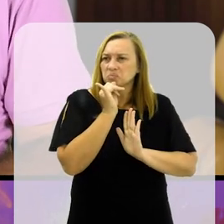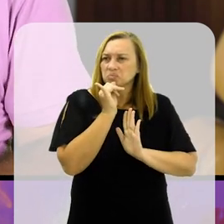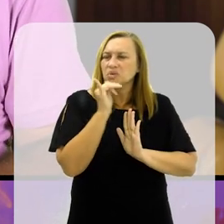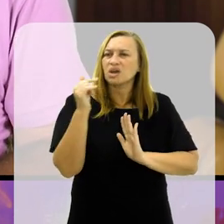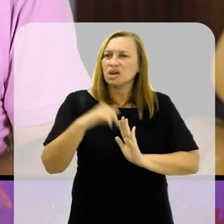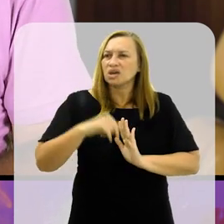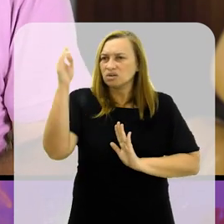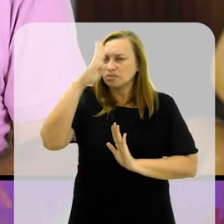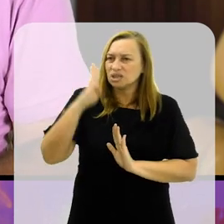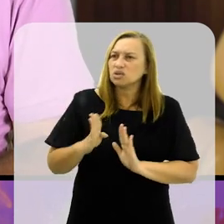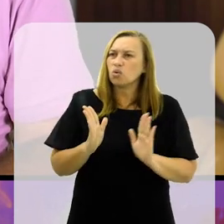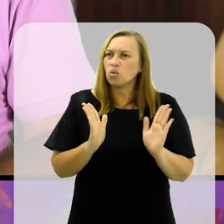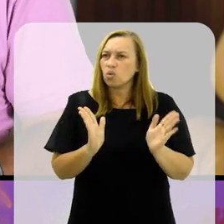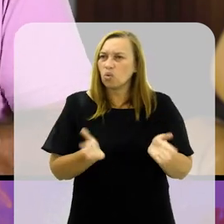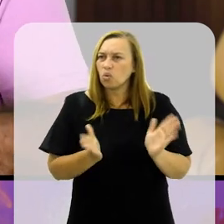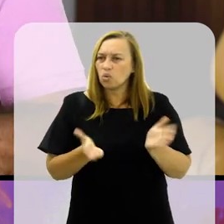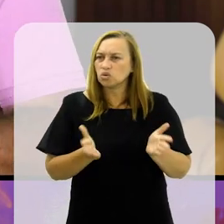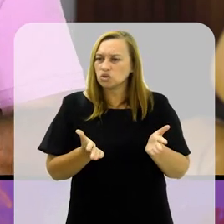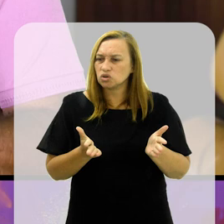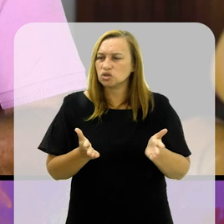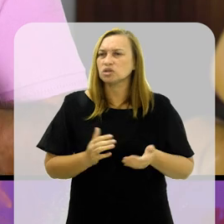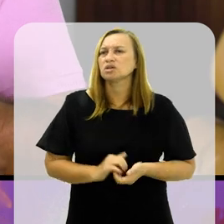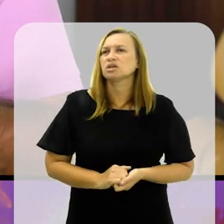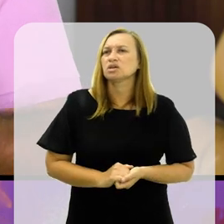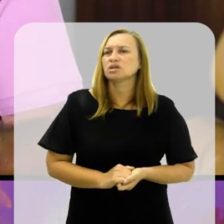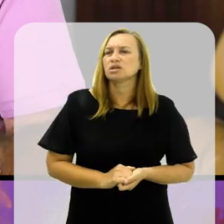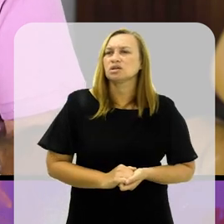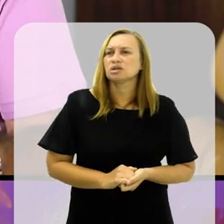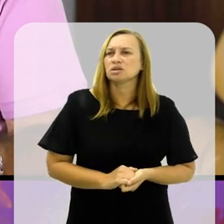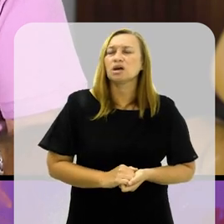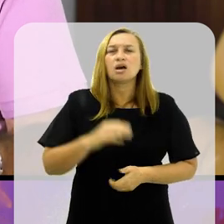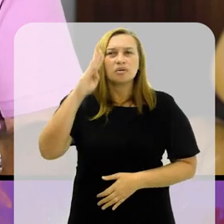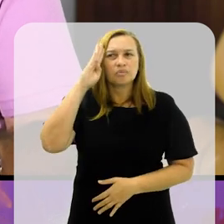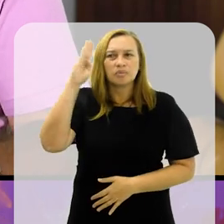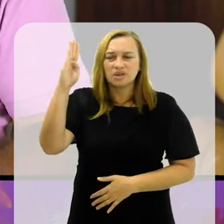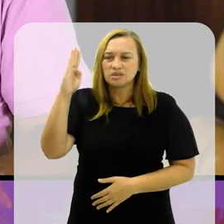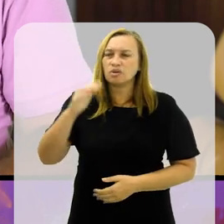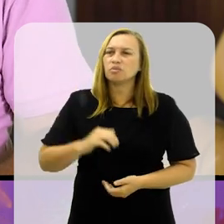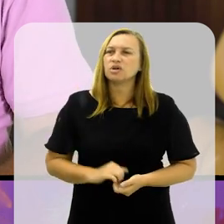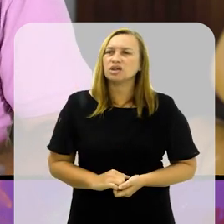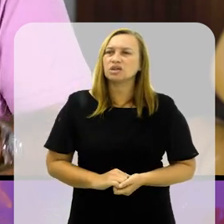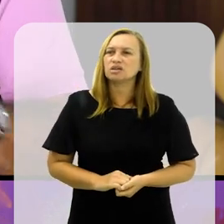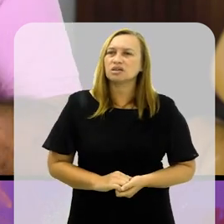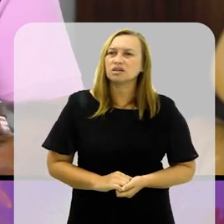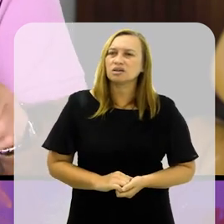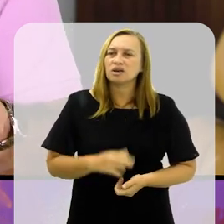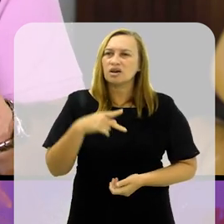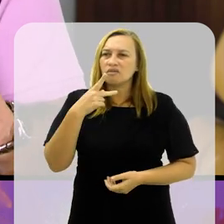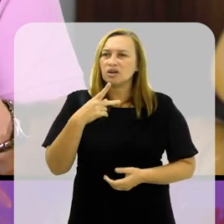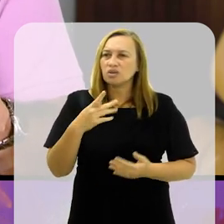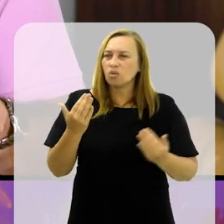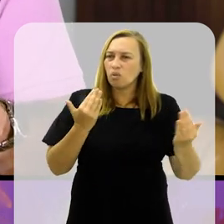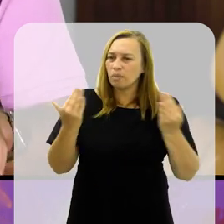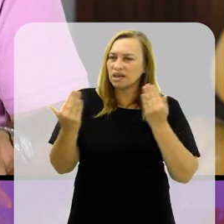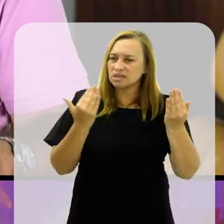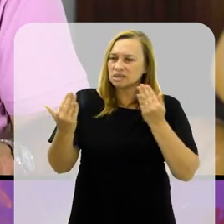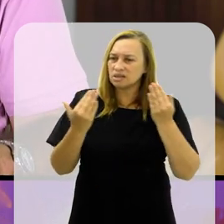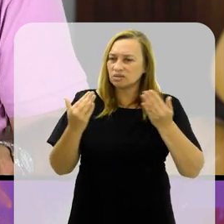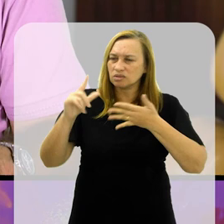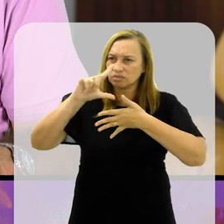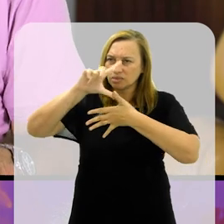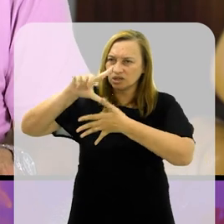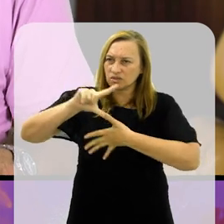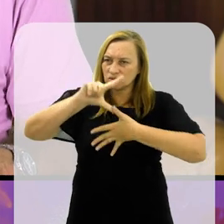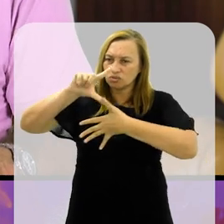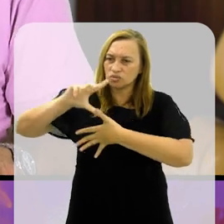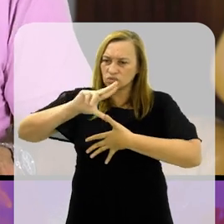insistem aqui no Brasil hoje em menor escala, né, e principalmente fazendo uma comparação aqui